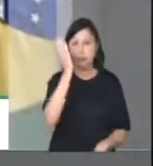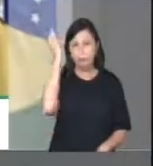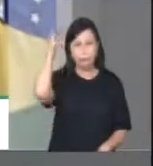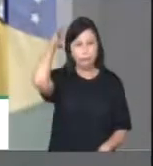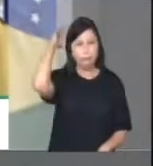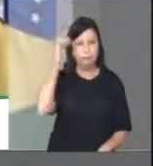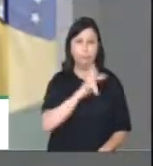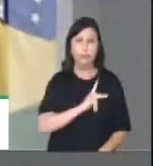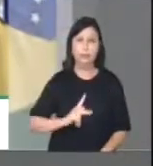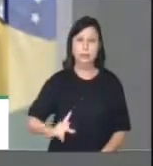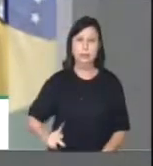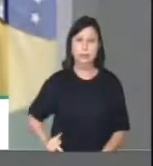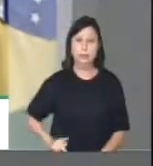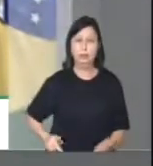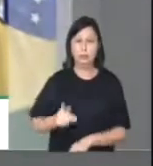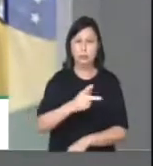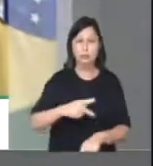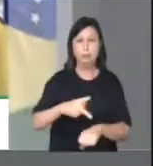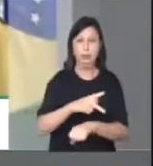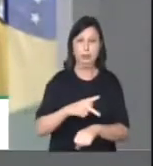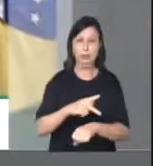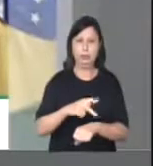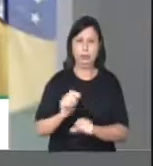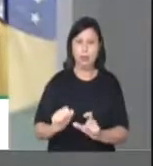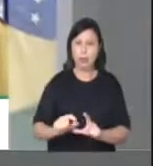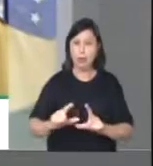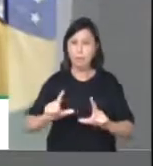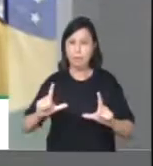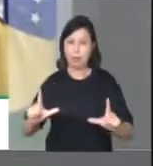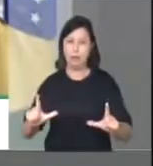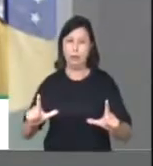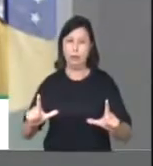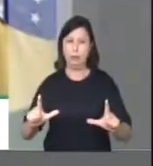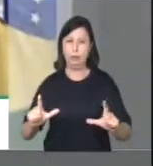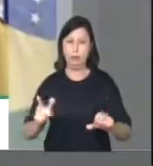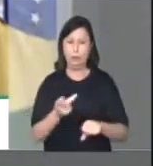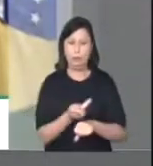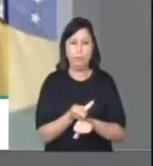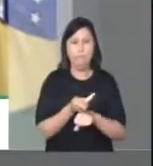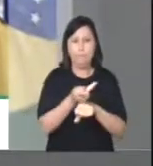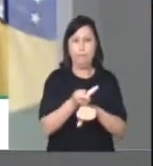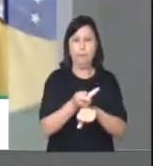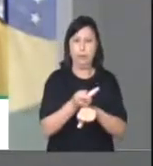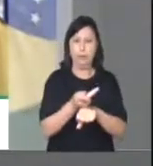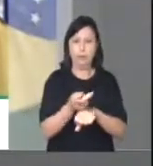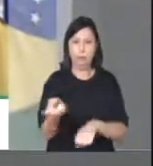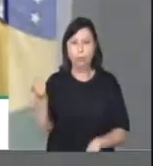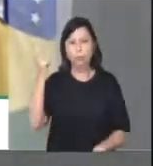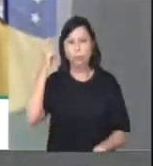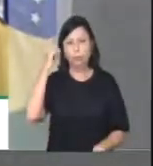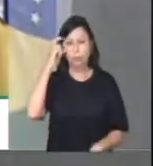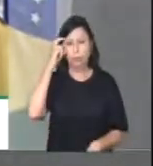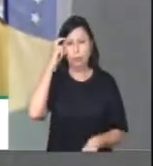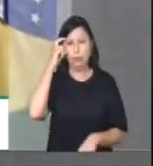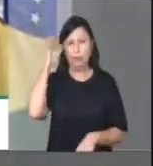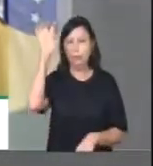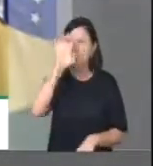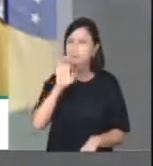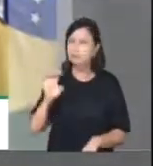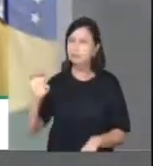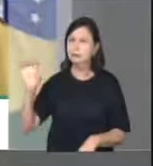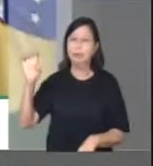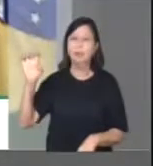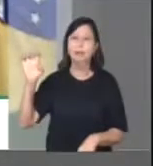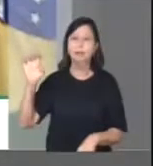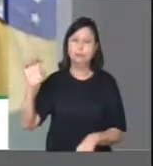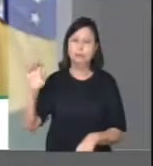Trata-se da maior comenda à ordem do mérito cultural. Vários estados vão estar presentes lá recebendo